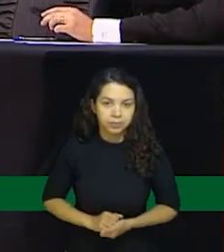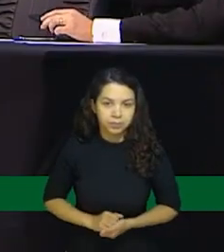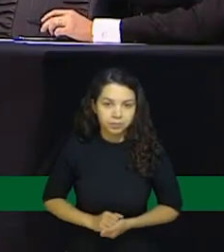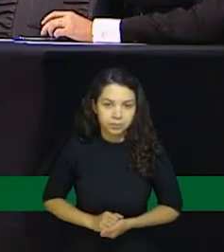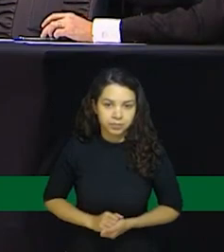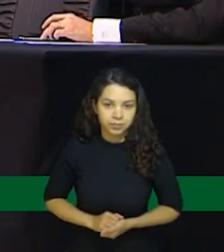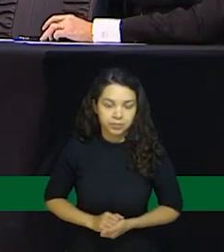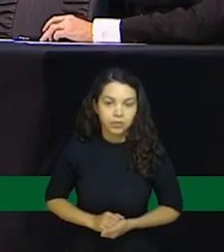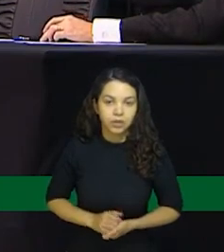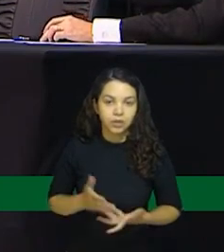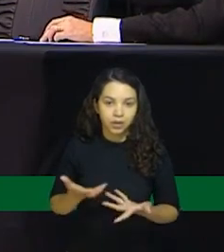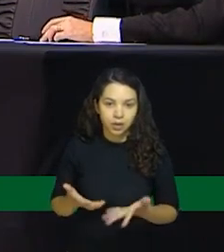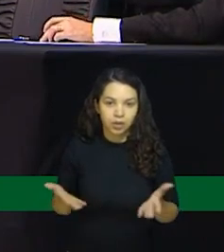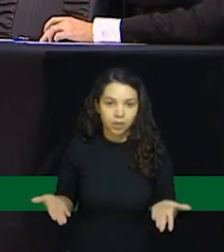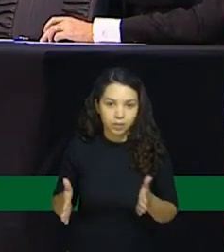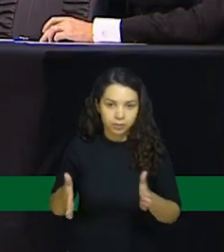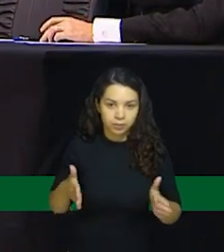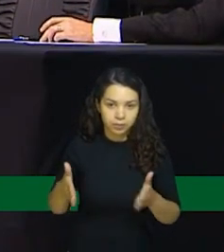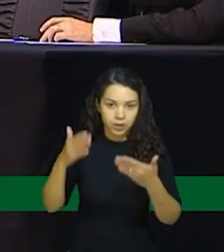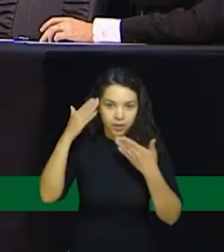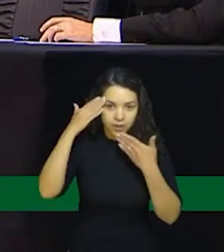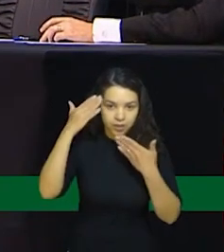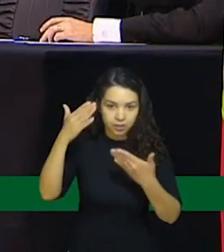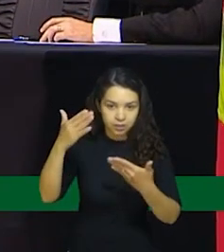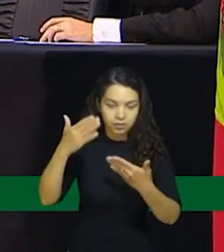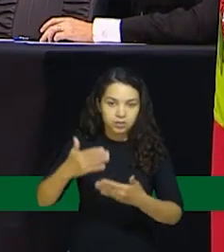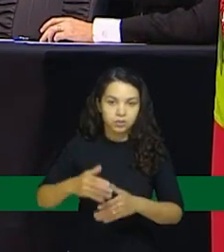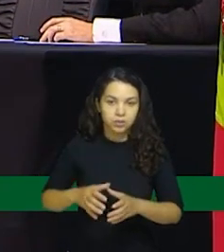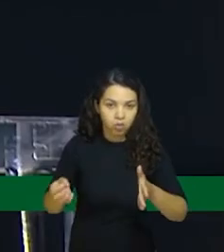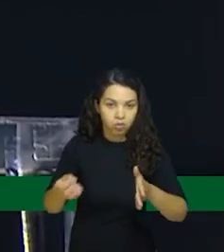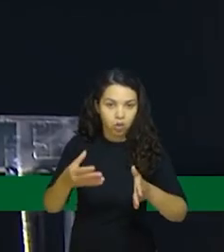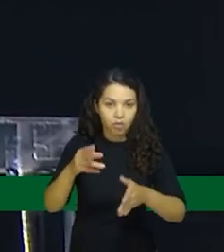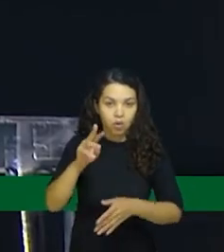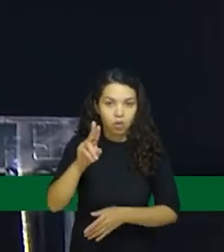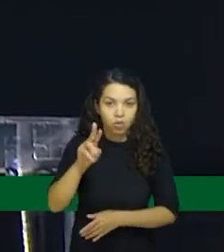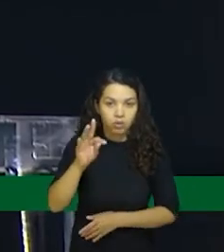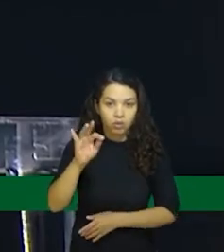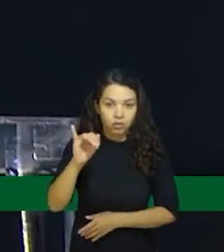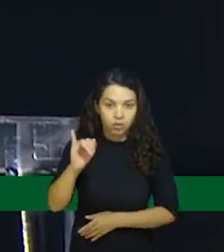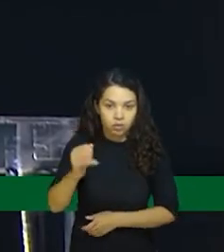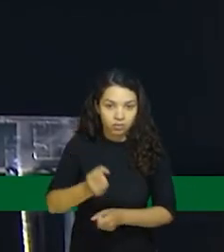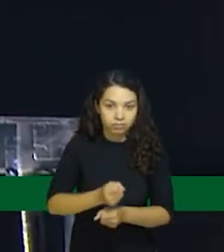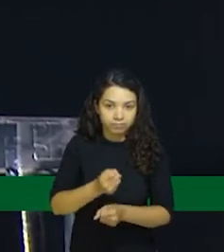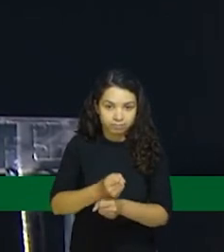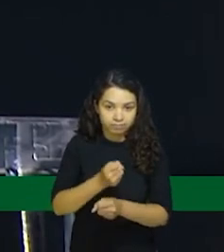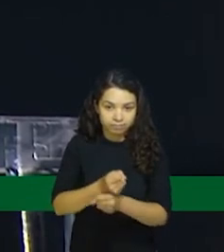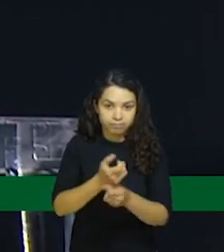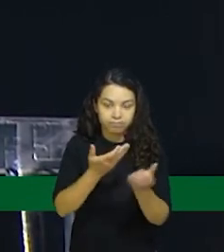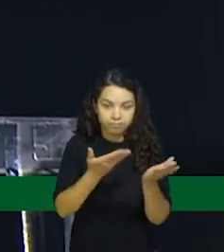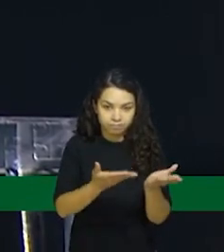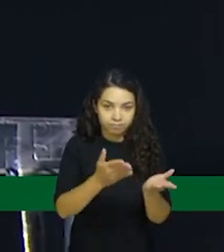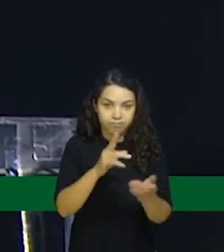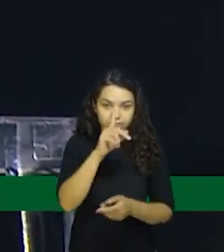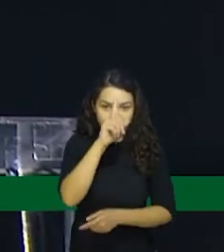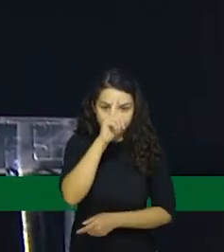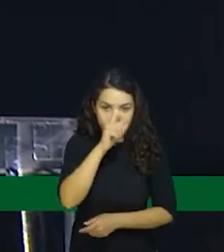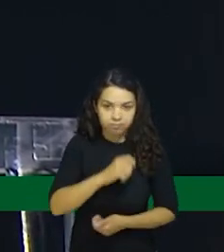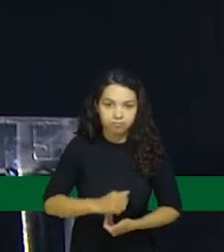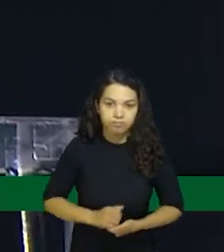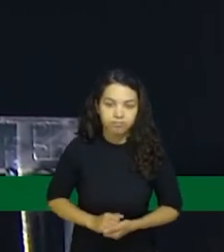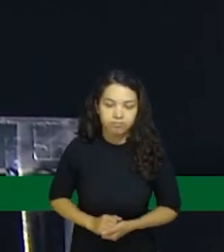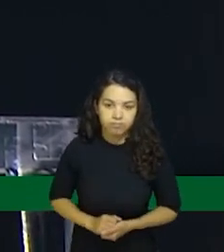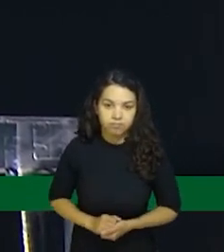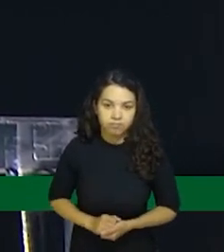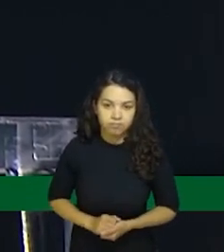momento, agradecer à bancada da Serra. Ao mesmo tempo que pedimos aos nobres deputados